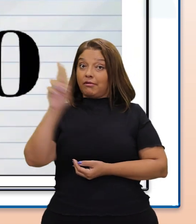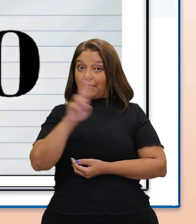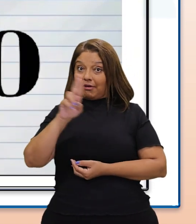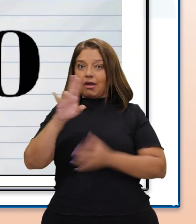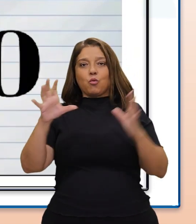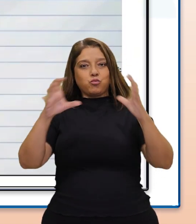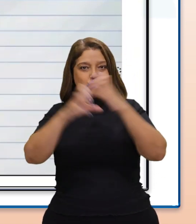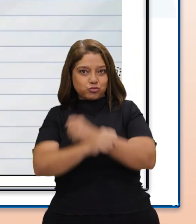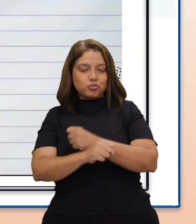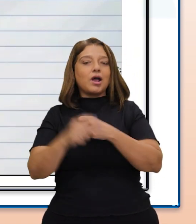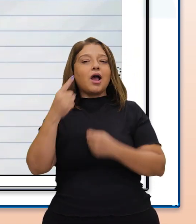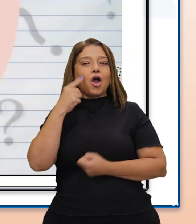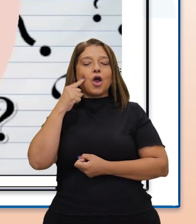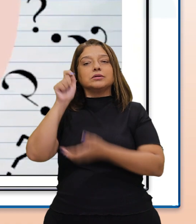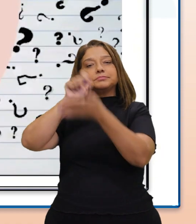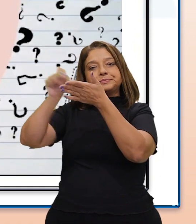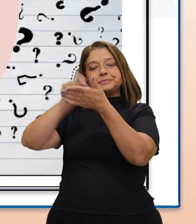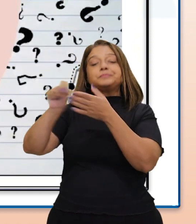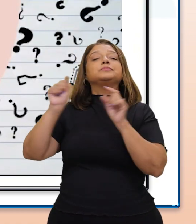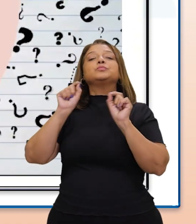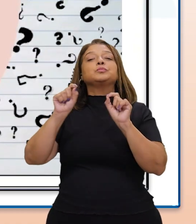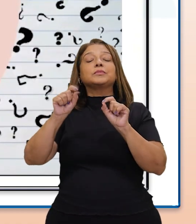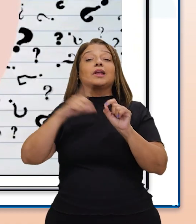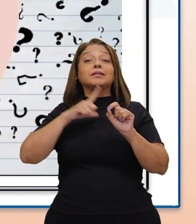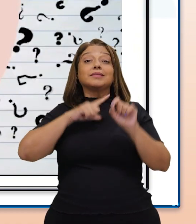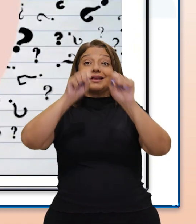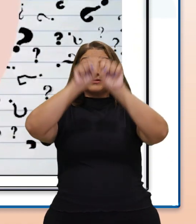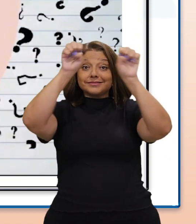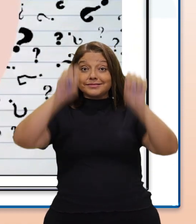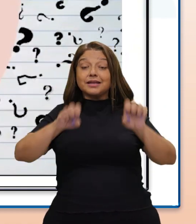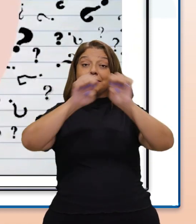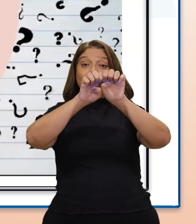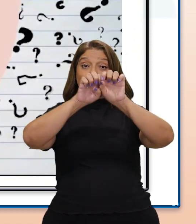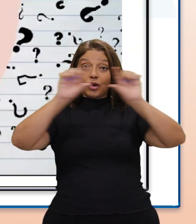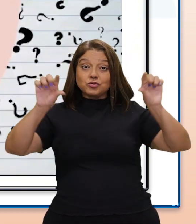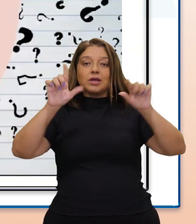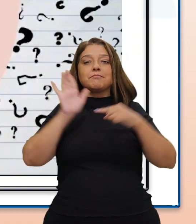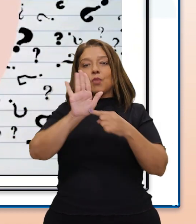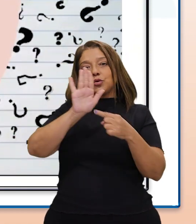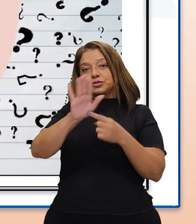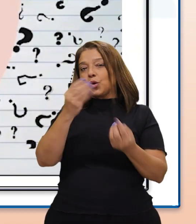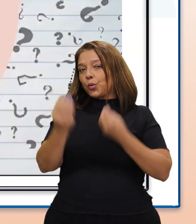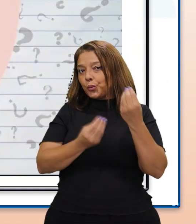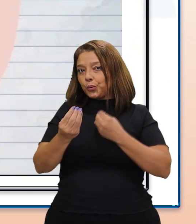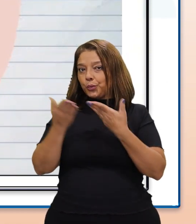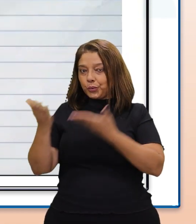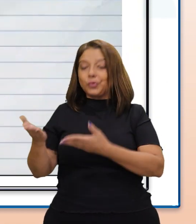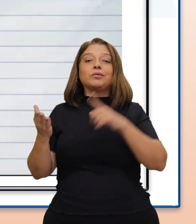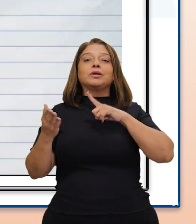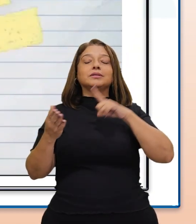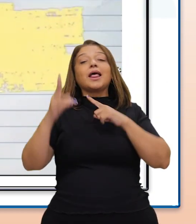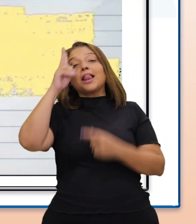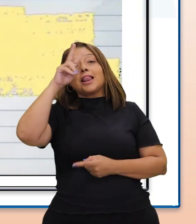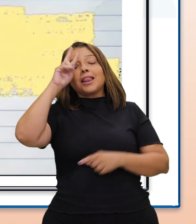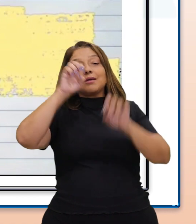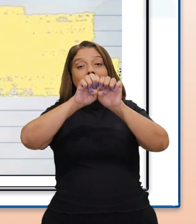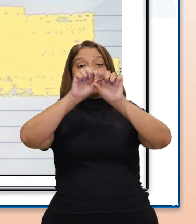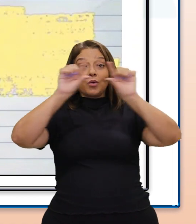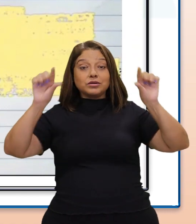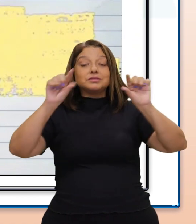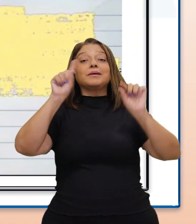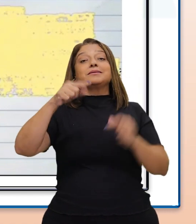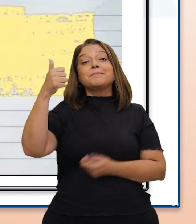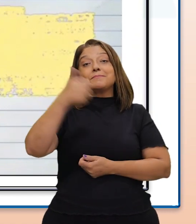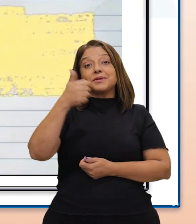todo. Vamos escrever um sistema de equações para representar essa situação. Lembre-se que uma equação do primeiro grau é do tipo